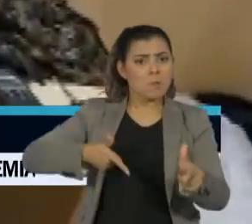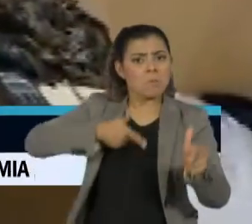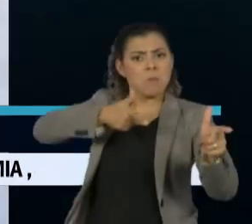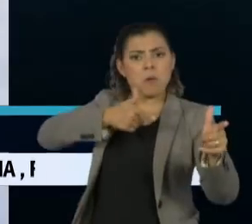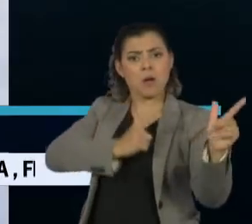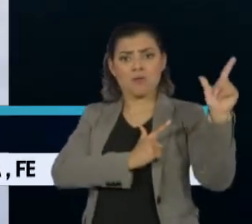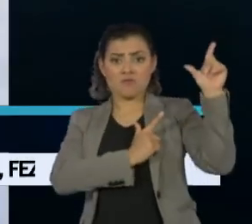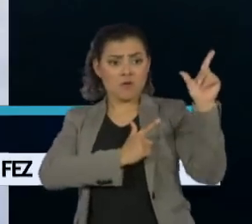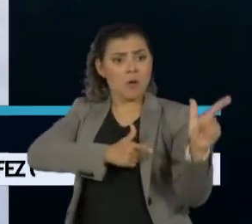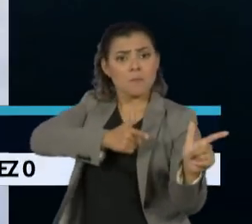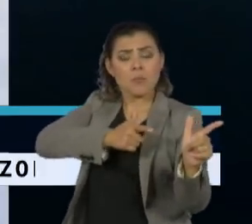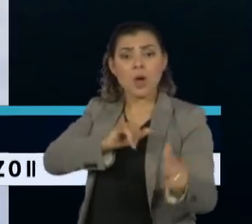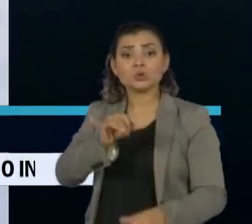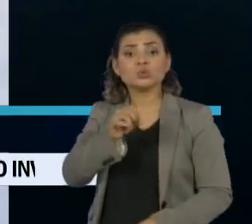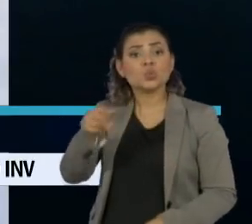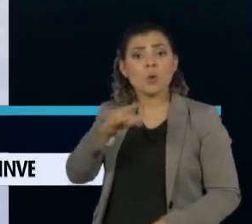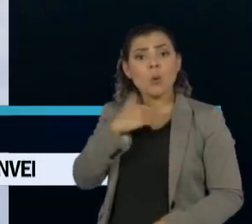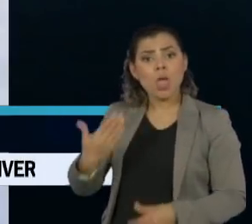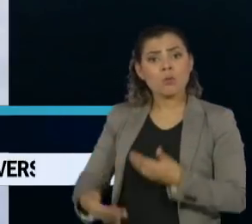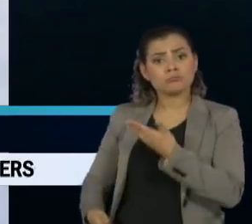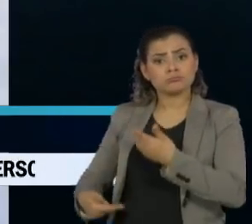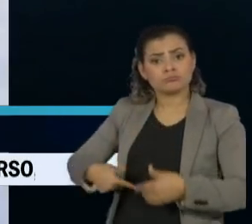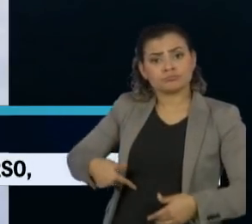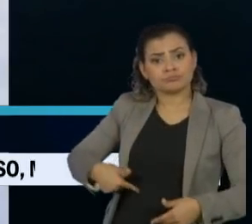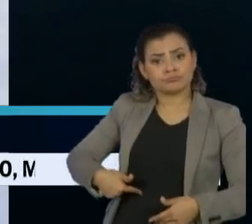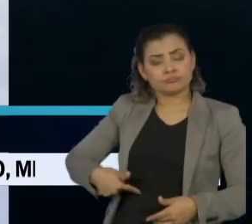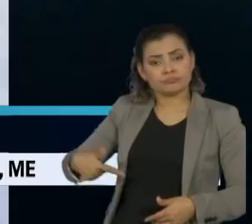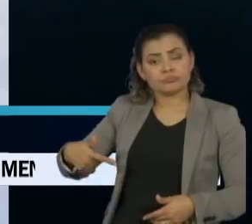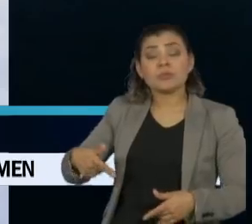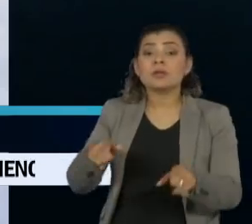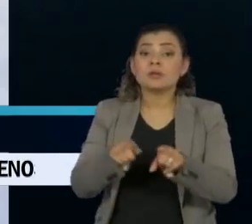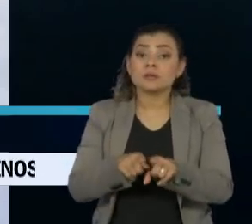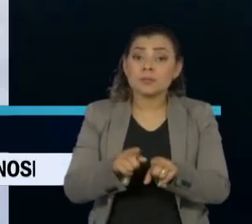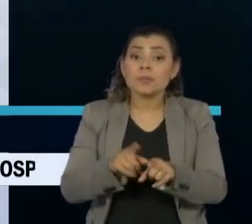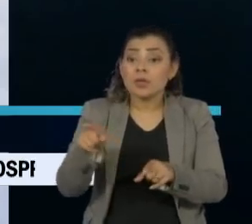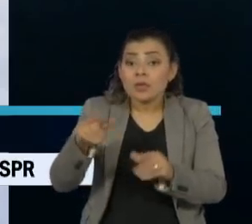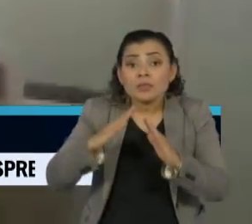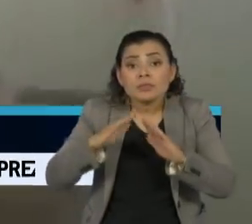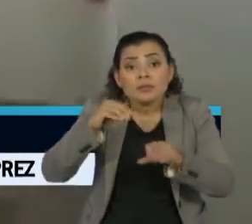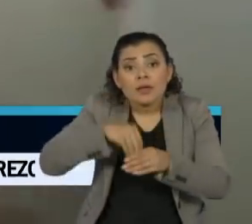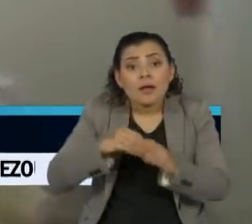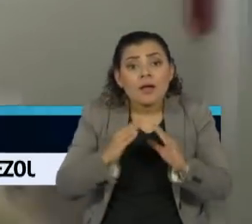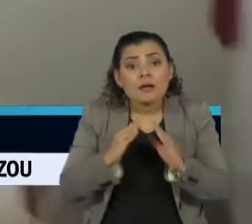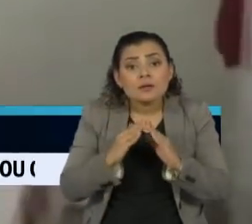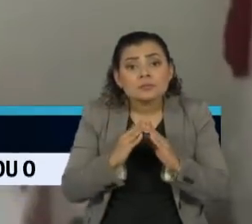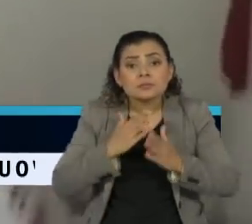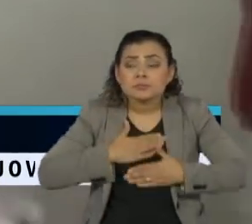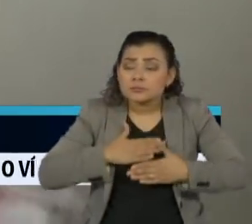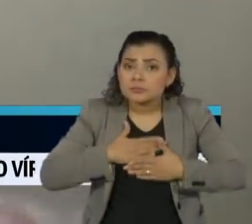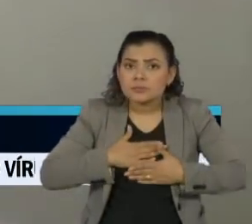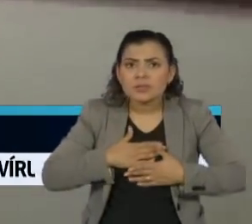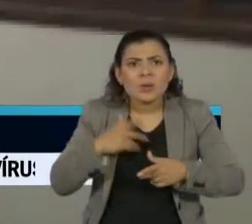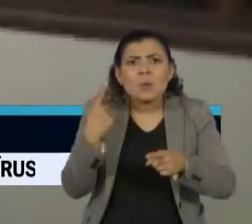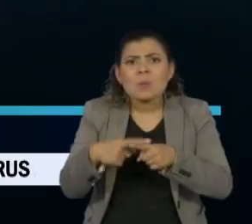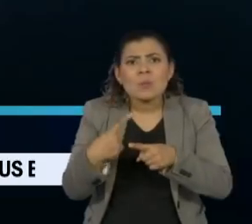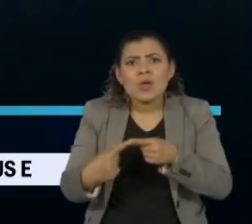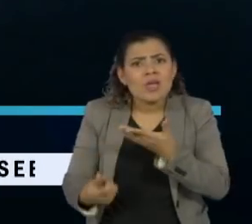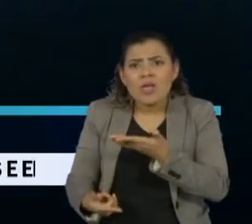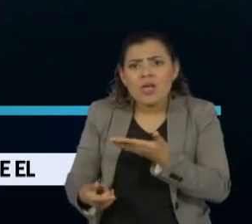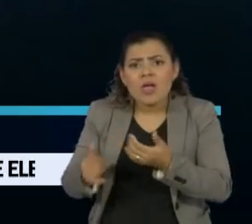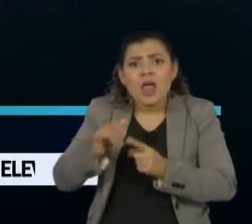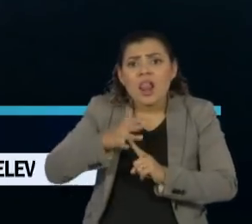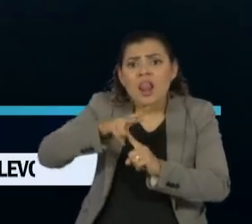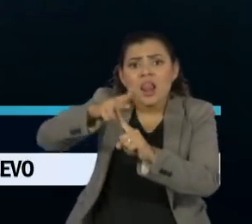adolescente João Pedro Matos de 14 anos que estava dentro de casa e por que ele foi levado de